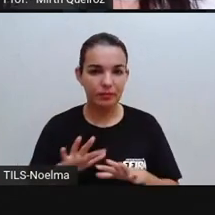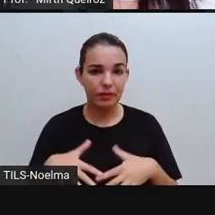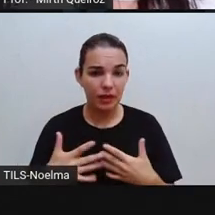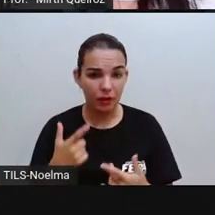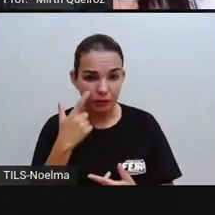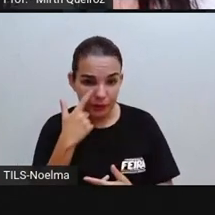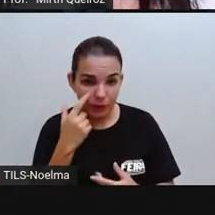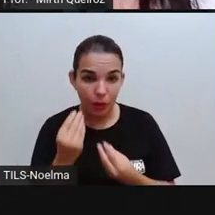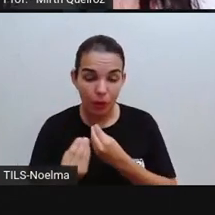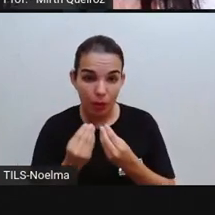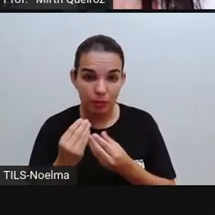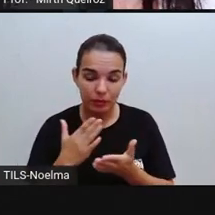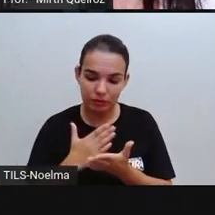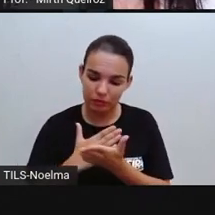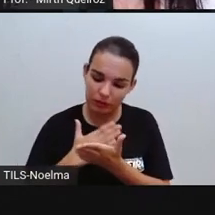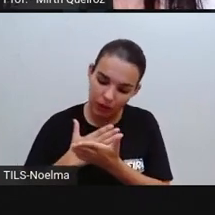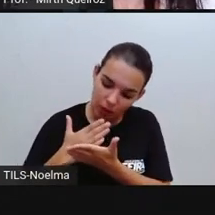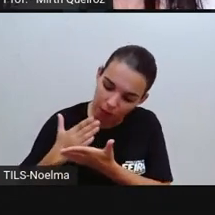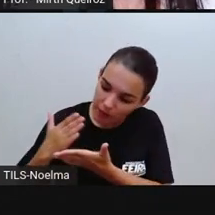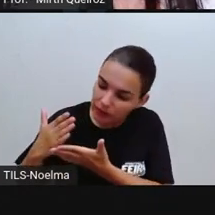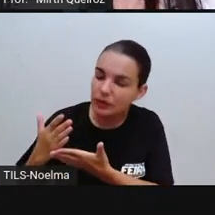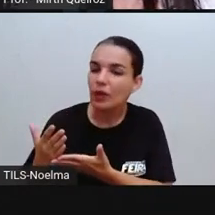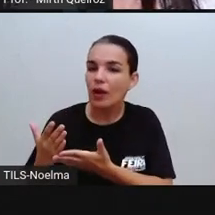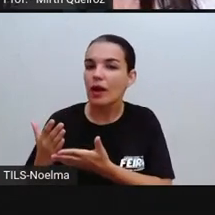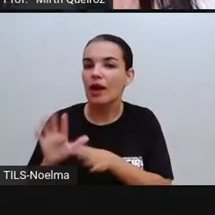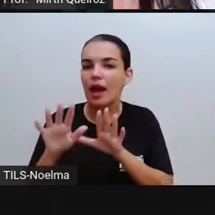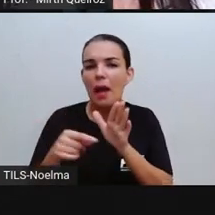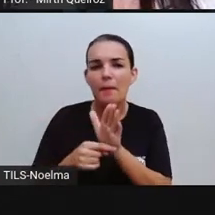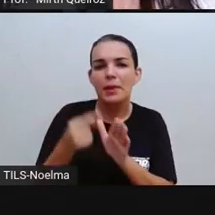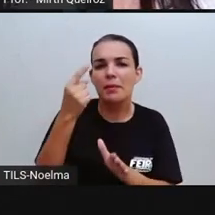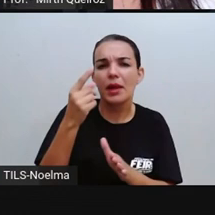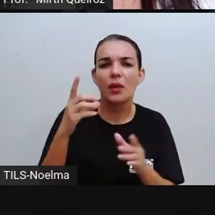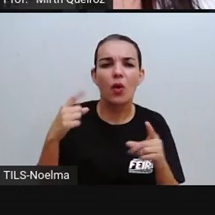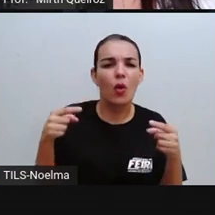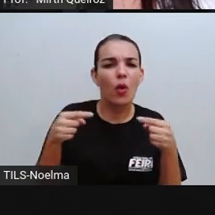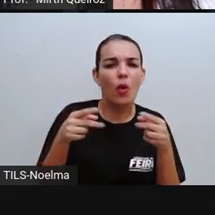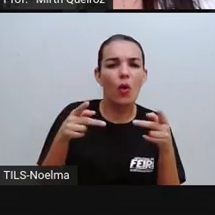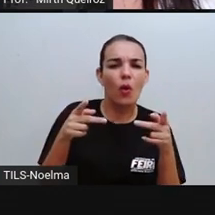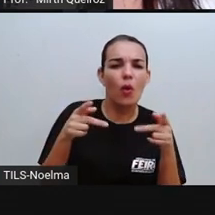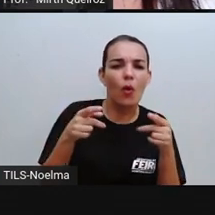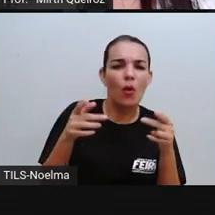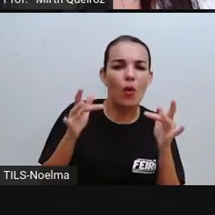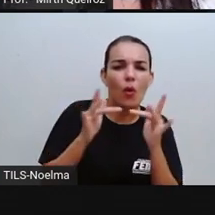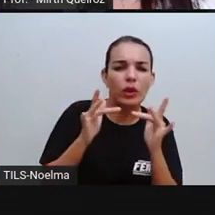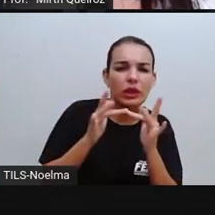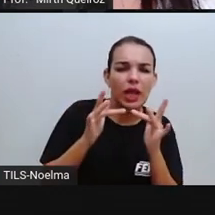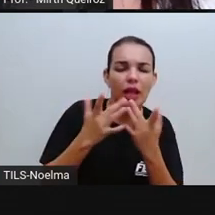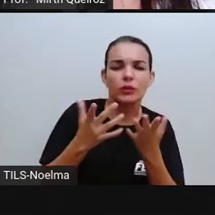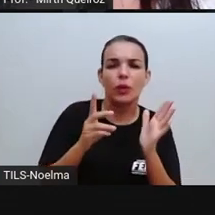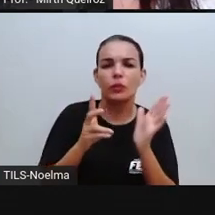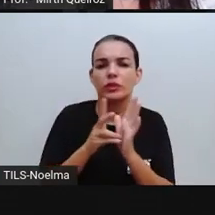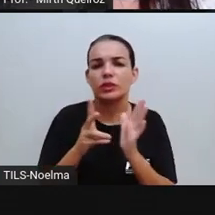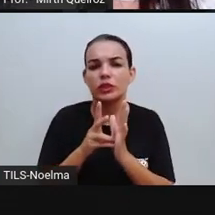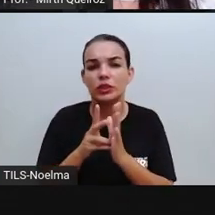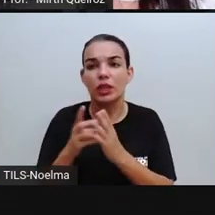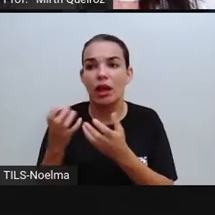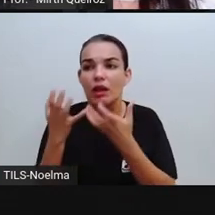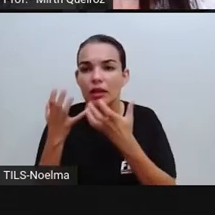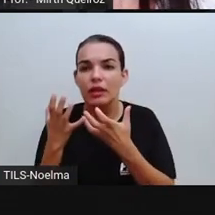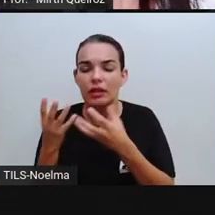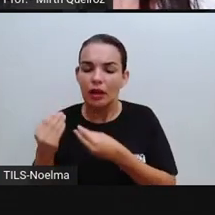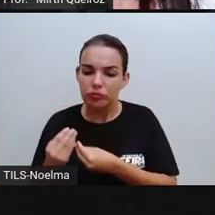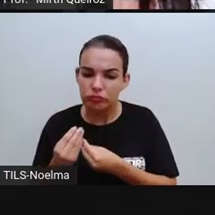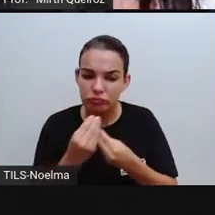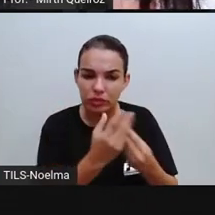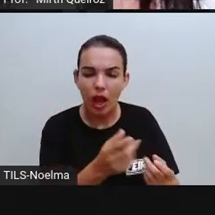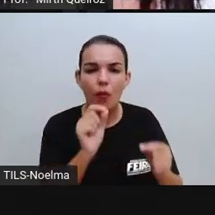economia, né? Primeiro, quando eles tiveram contato com os indígenas, eles entraram aí, modificaram, Tentaram introduzir